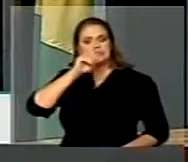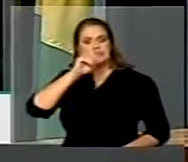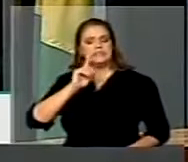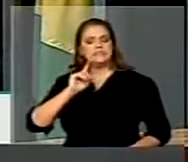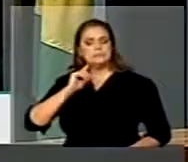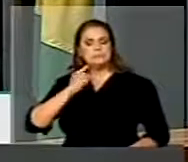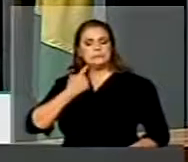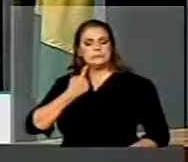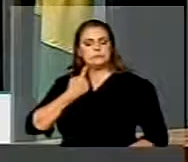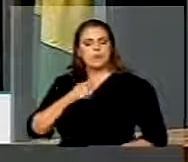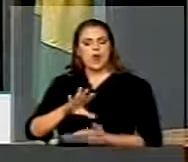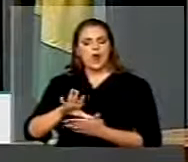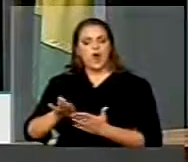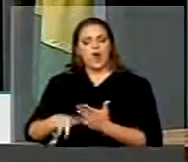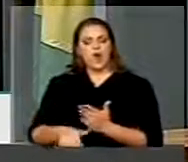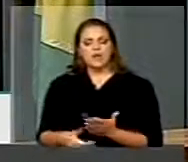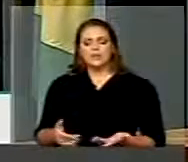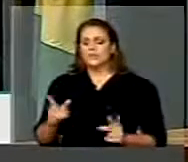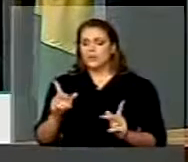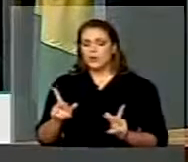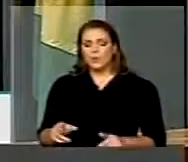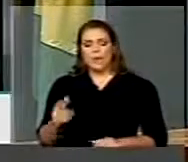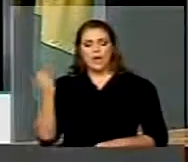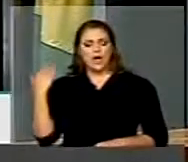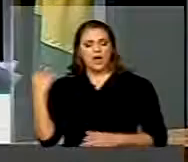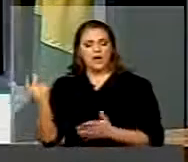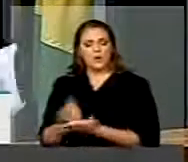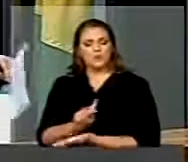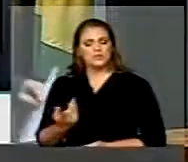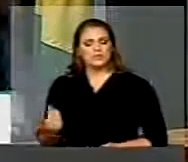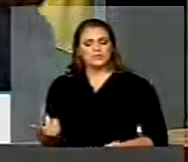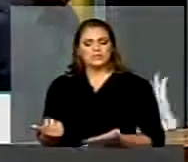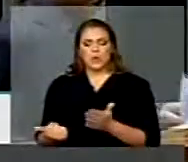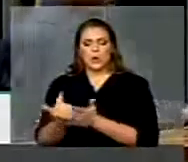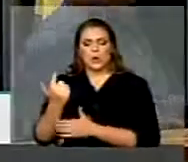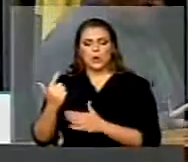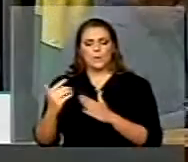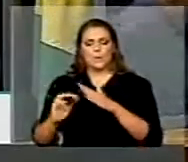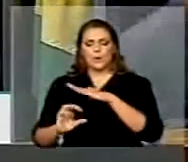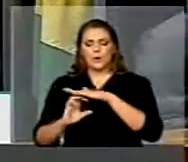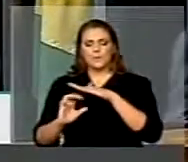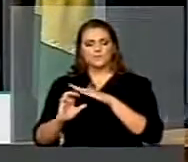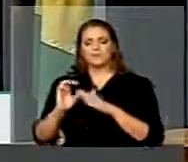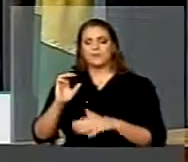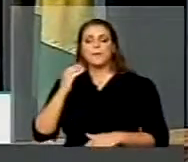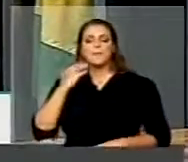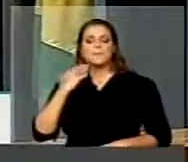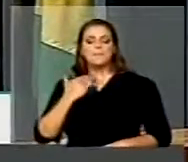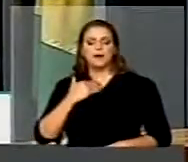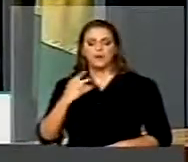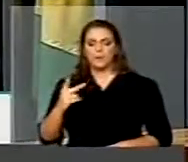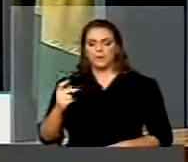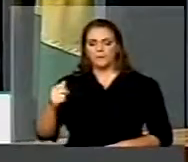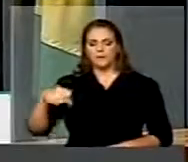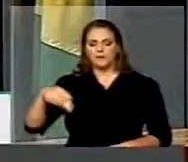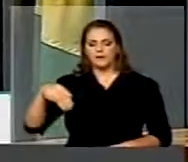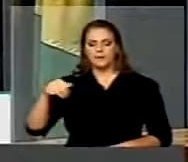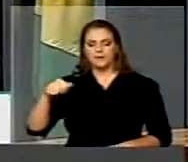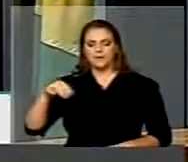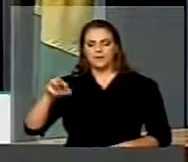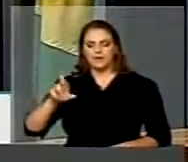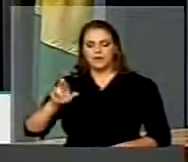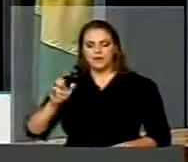corrupção, como foi aquele cometido com a aquisição do Banco Pan-Americano. Nós estaremos aqui